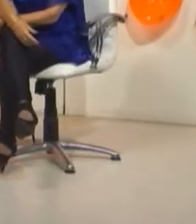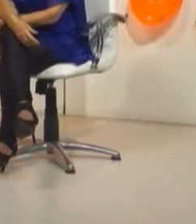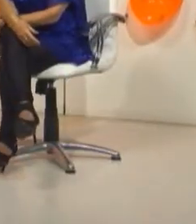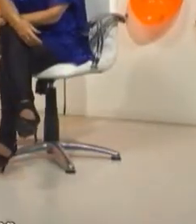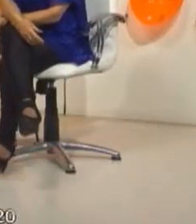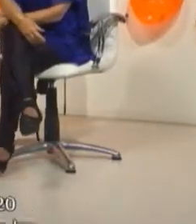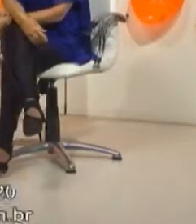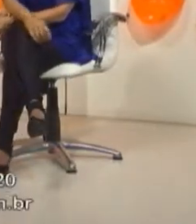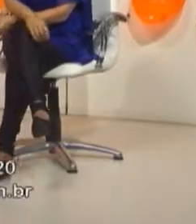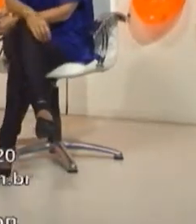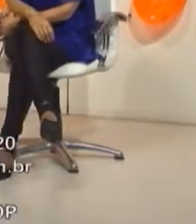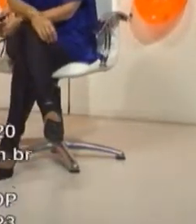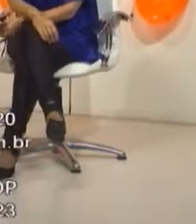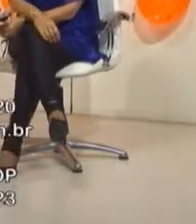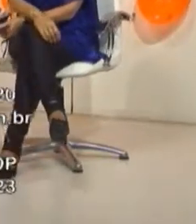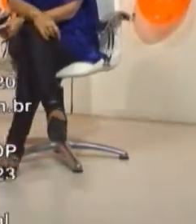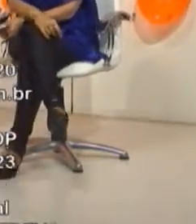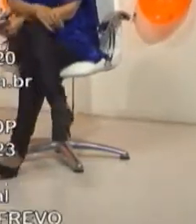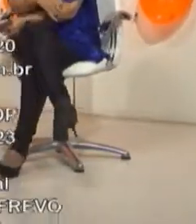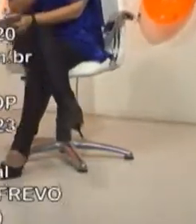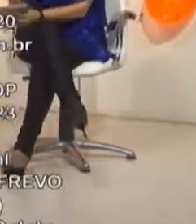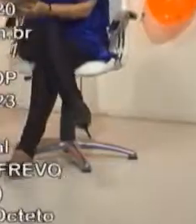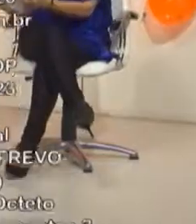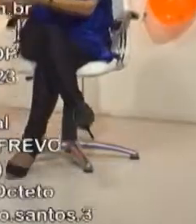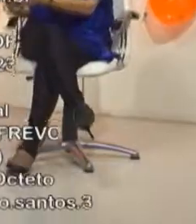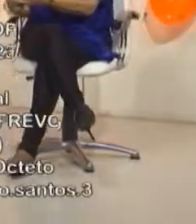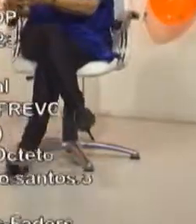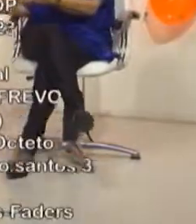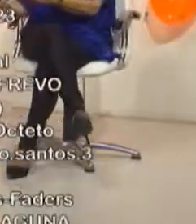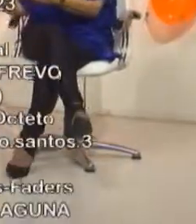Muito obrigada. Obrigada. Obrigada.